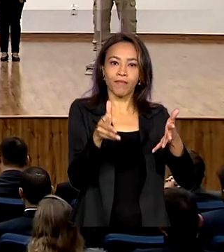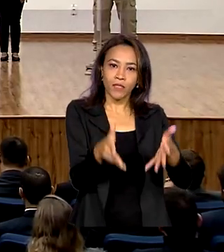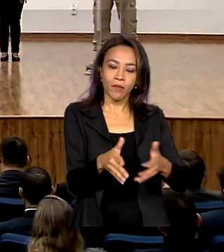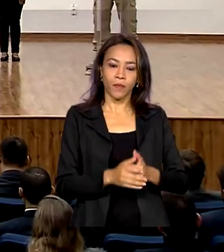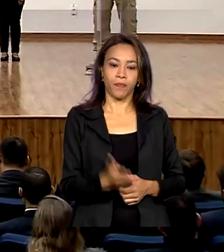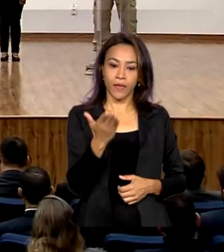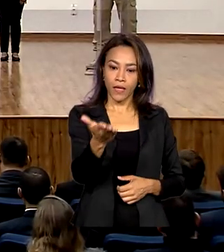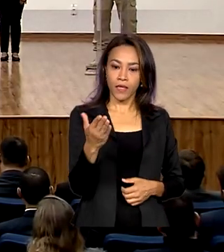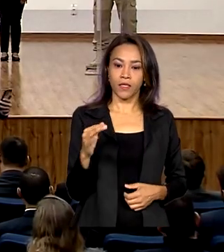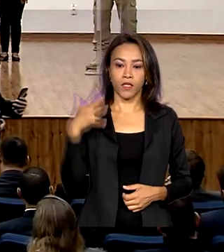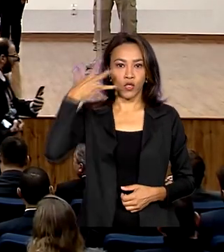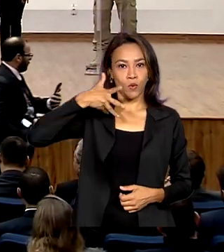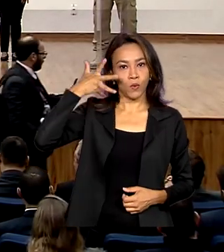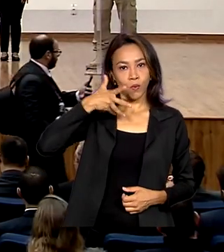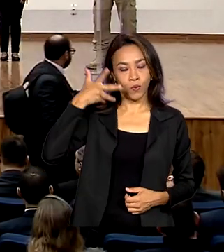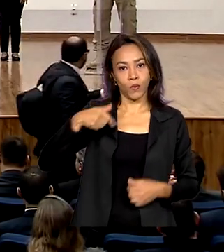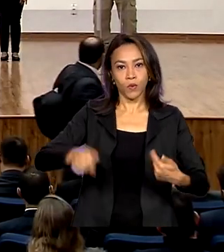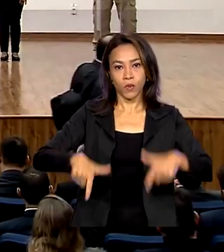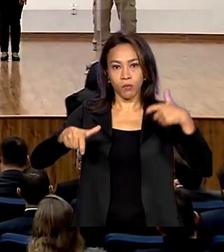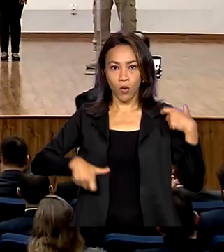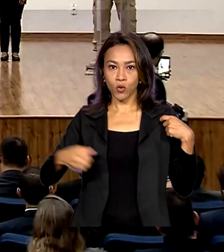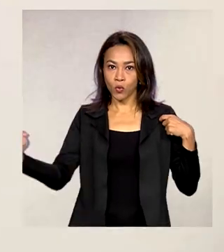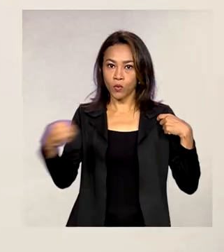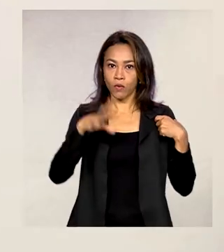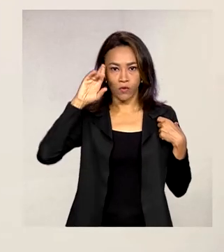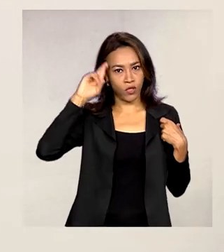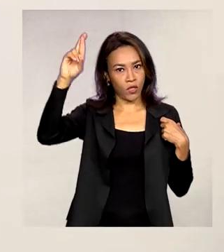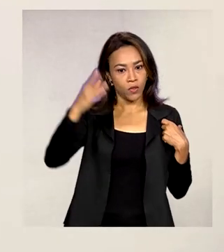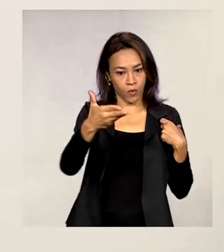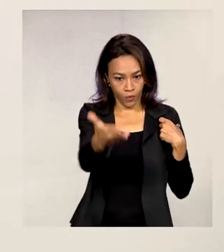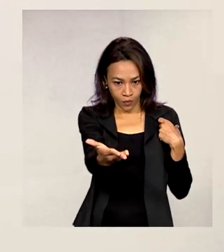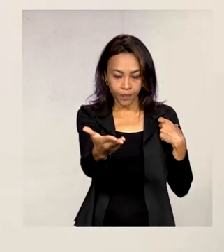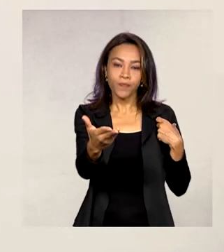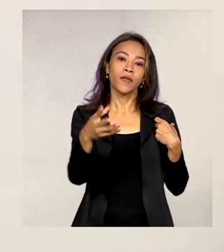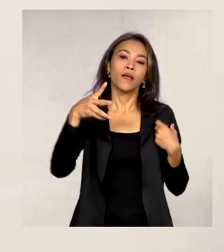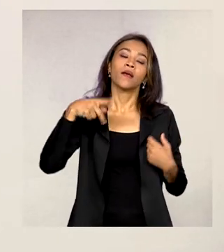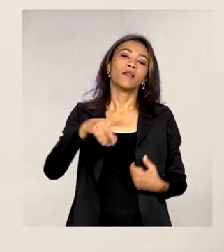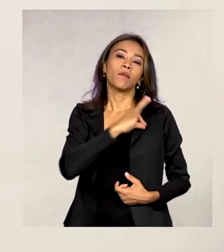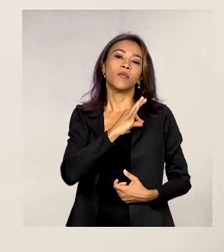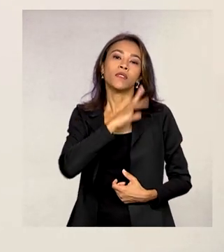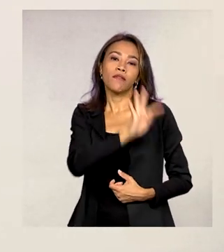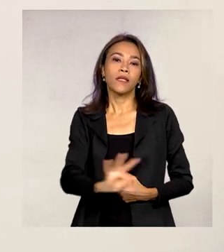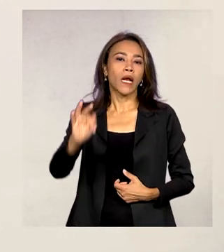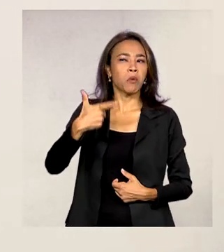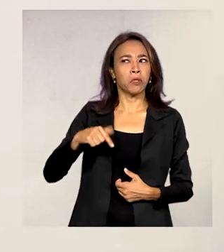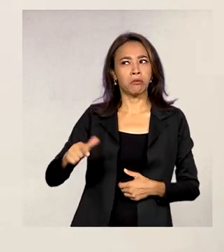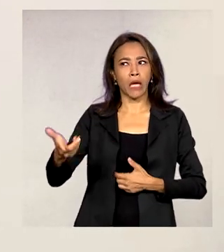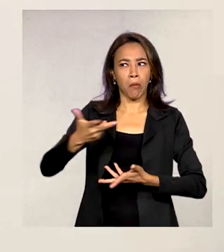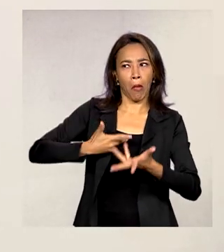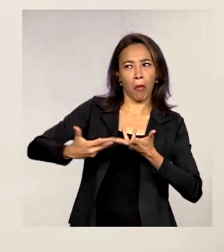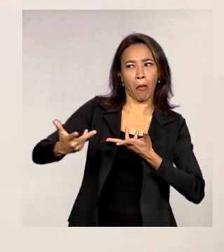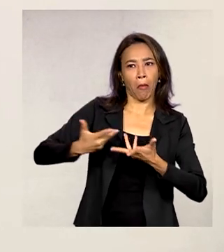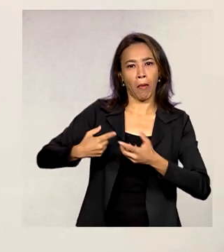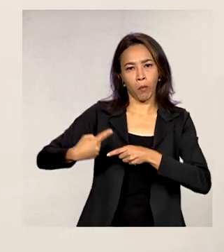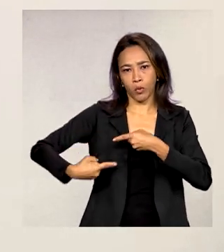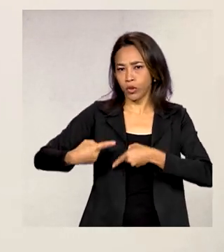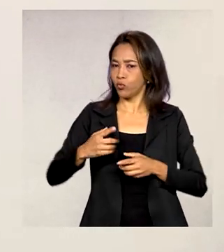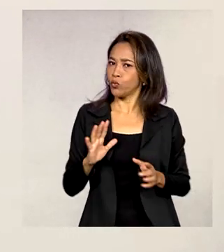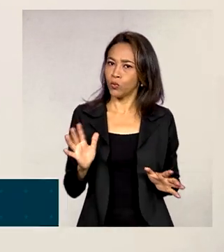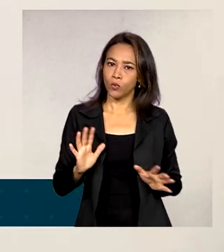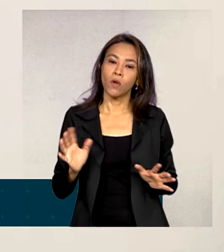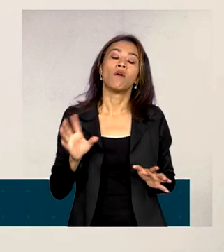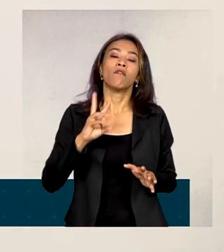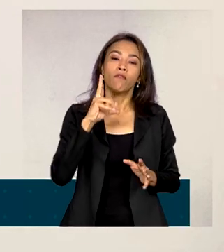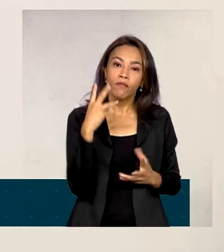posse, o novo diretor-geral da PRF afirmou que a instituição não tem viés político e que trabalhará para resgatar a